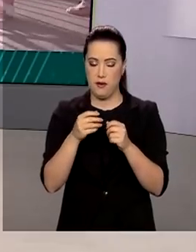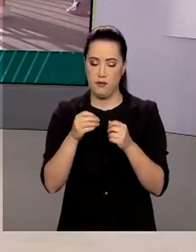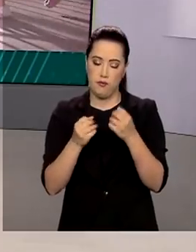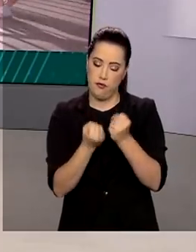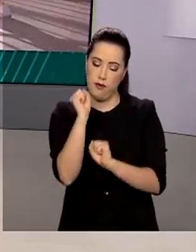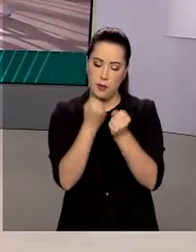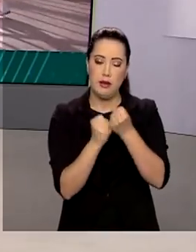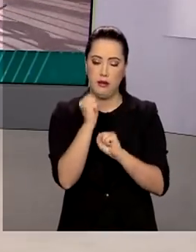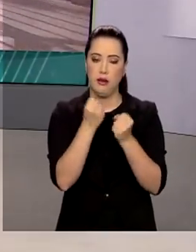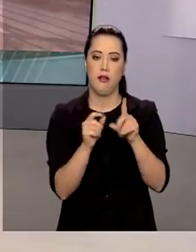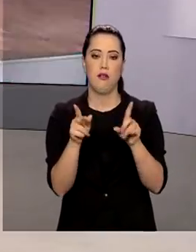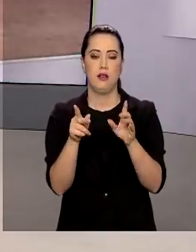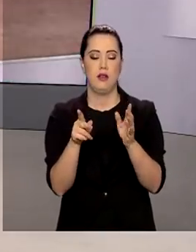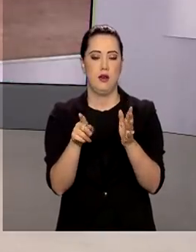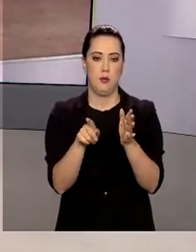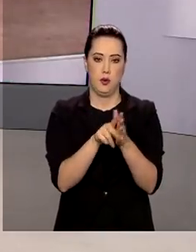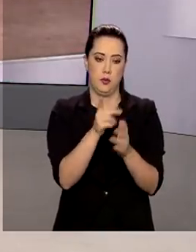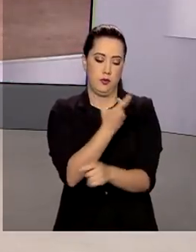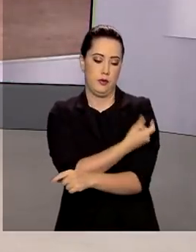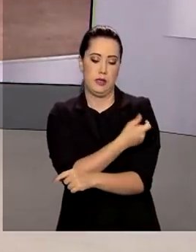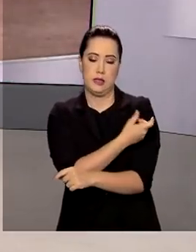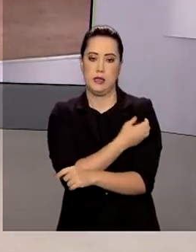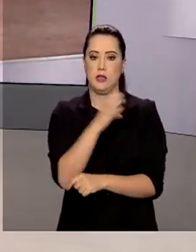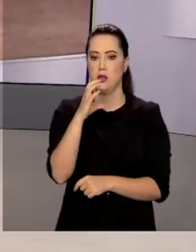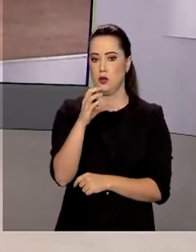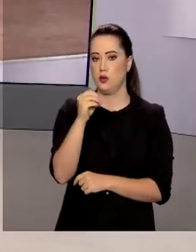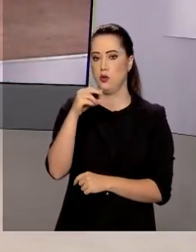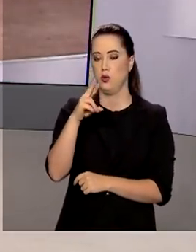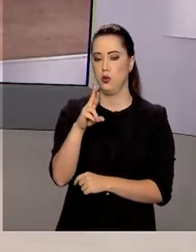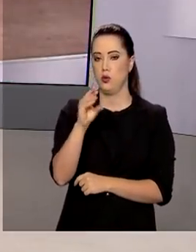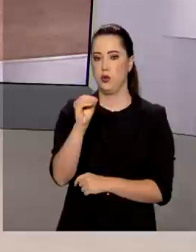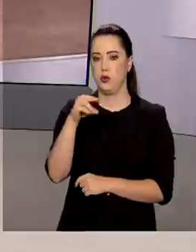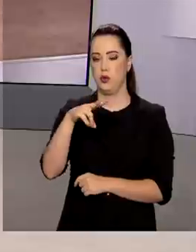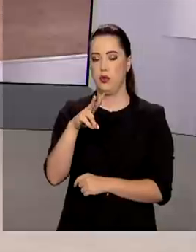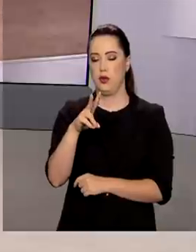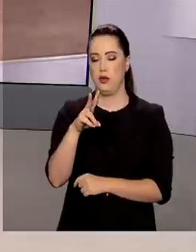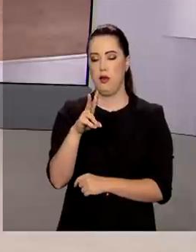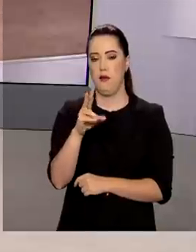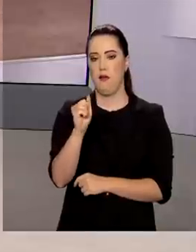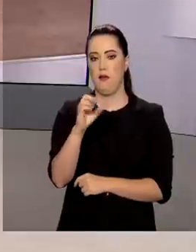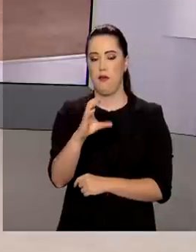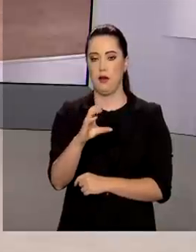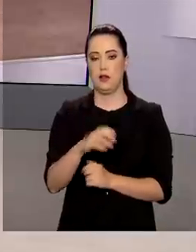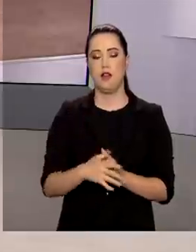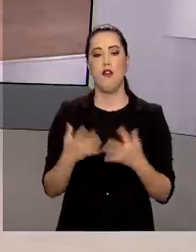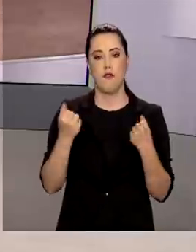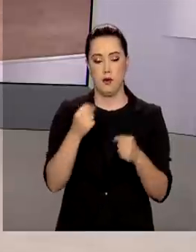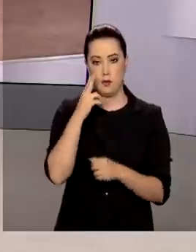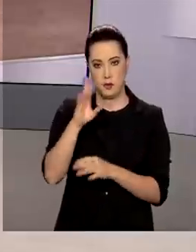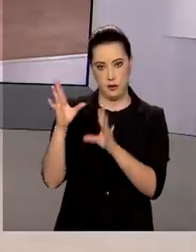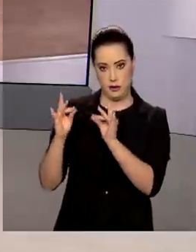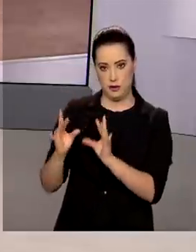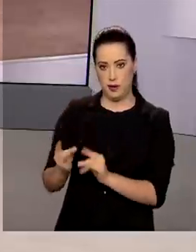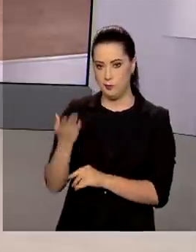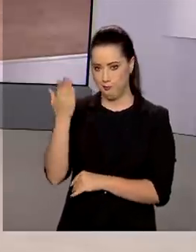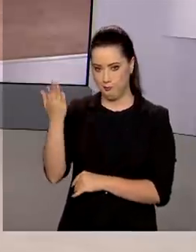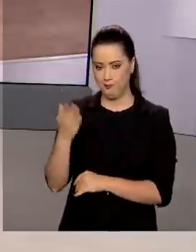Vamos ao vivo ao Palácio do Planalto conversar com a repórter Gabriela Noronha, que tem as informações. Bom dia, Gabriela!